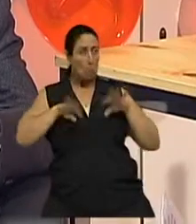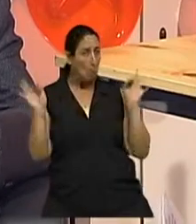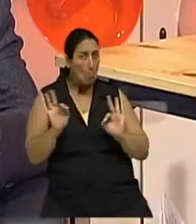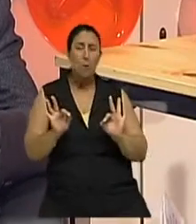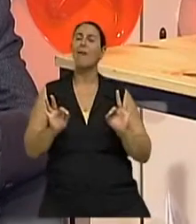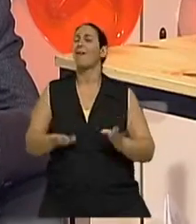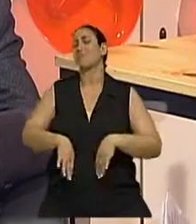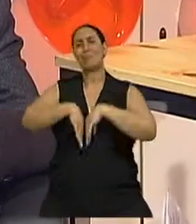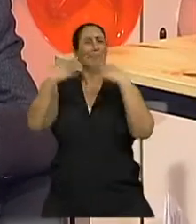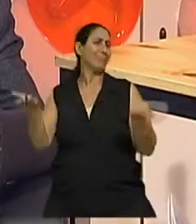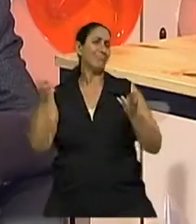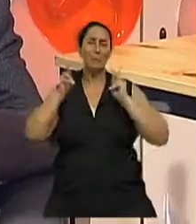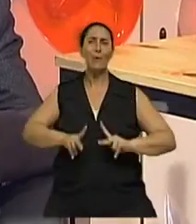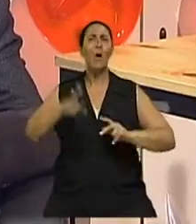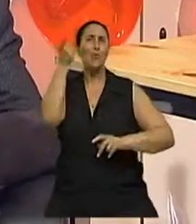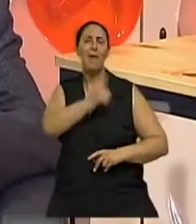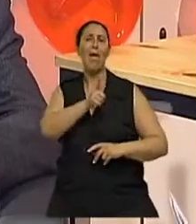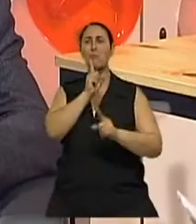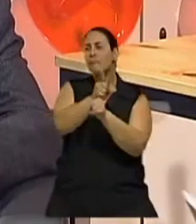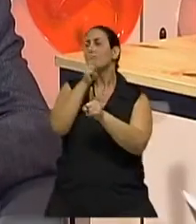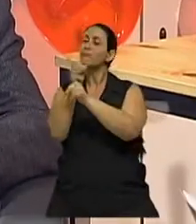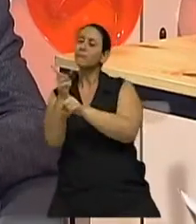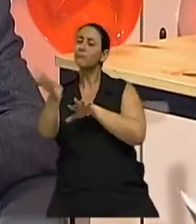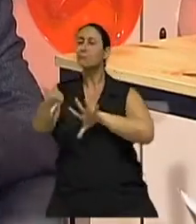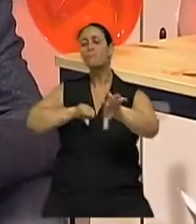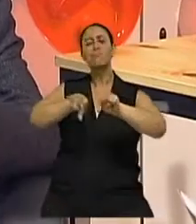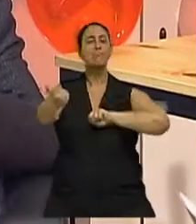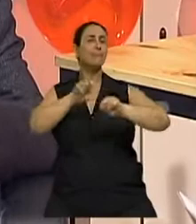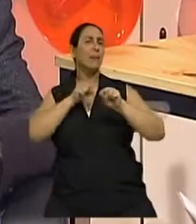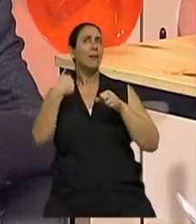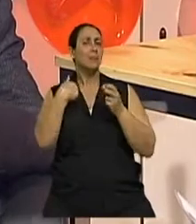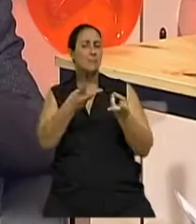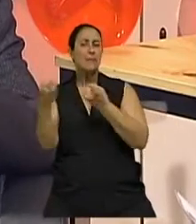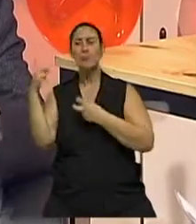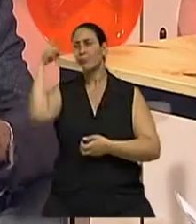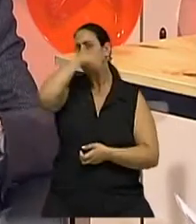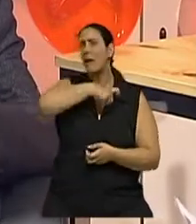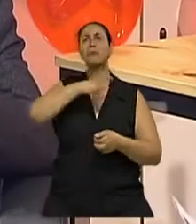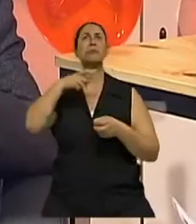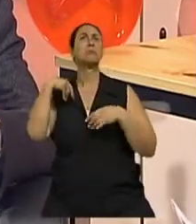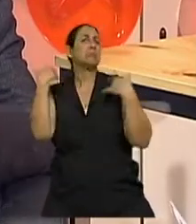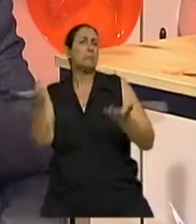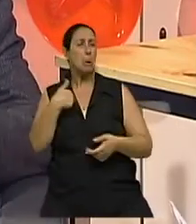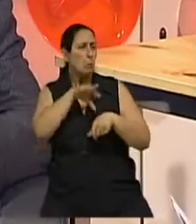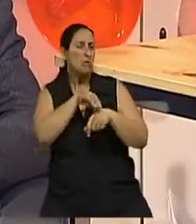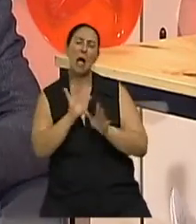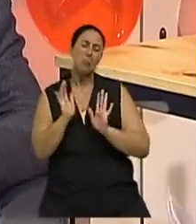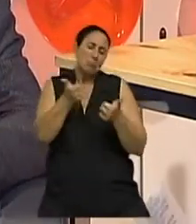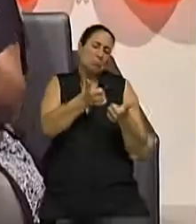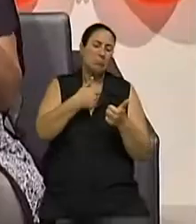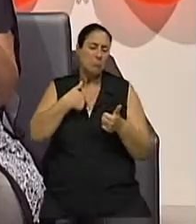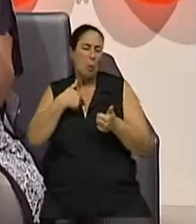que faz com que ela consiga se adaptar às dificuldades, aos diagnósticos, aos problemas de vida que surgem, enfim.